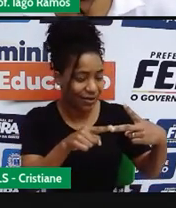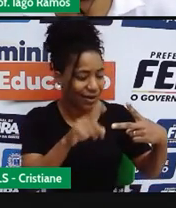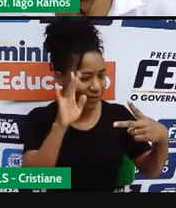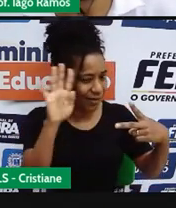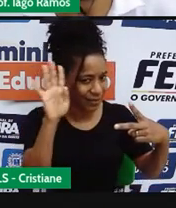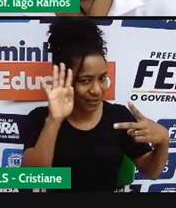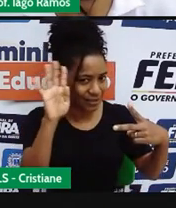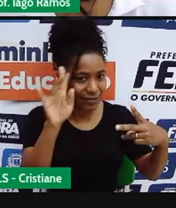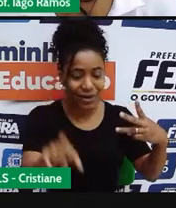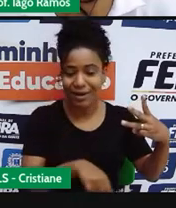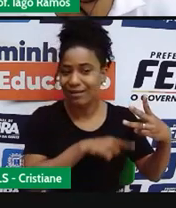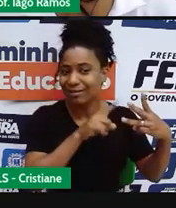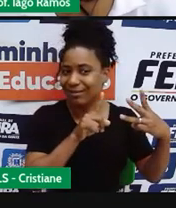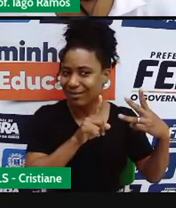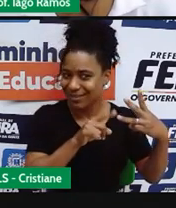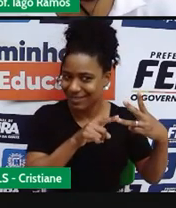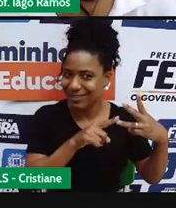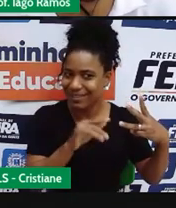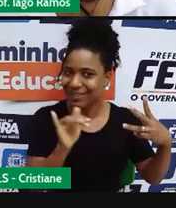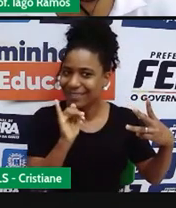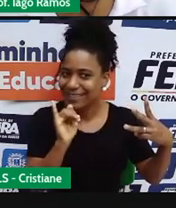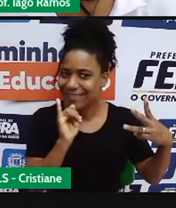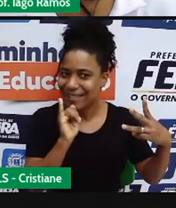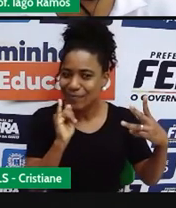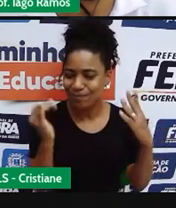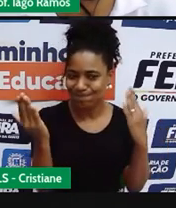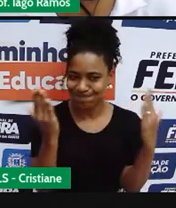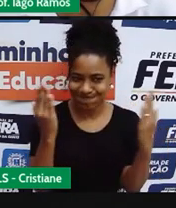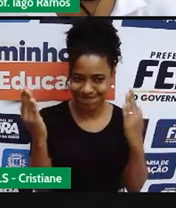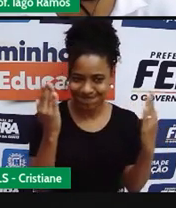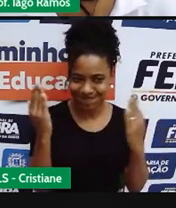cima. Olha só a terceira situação.